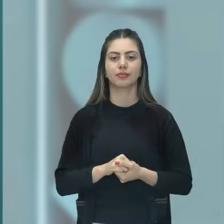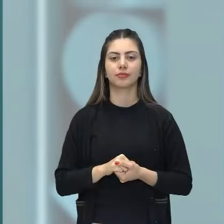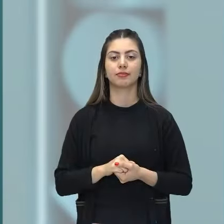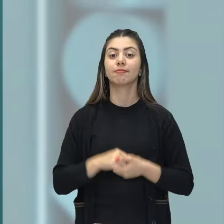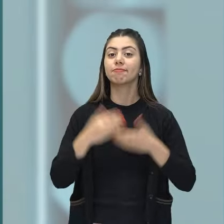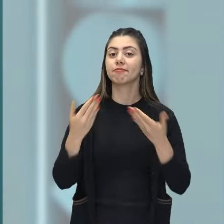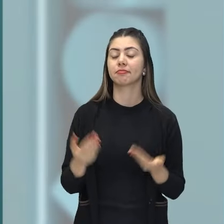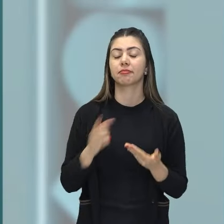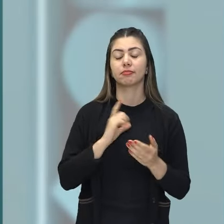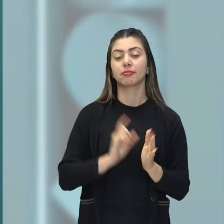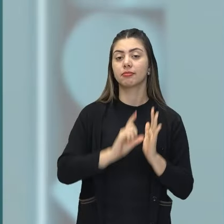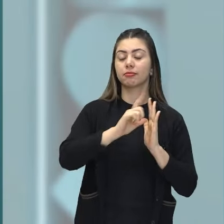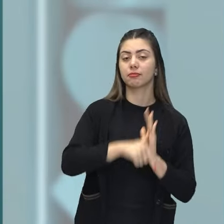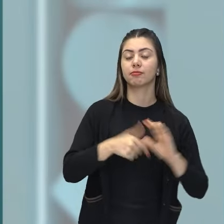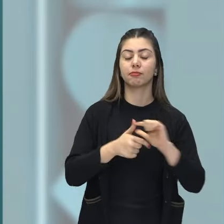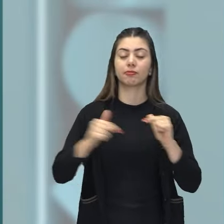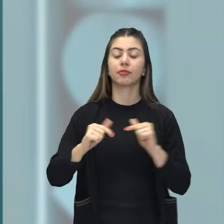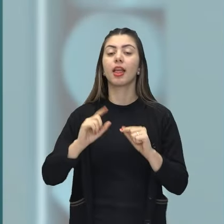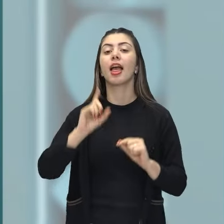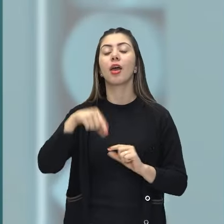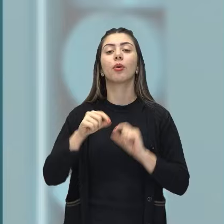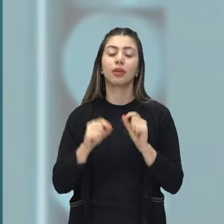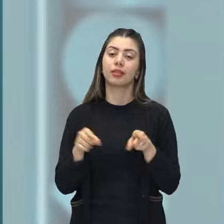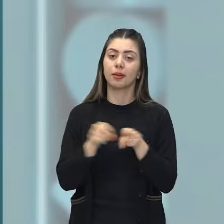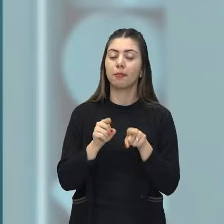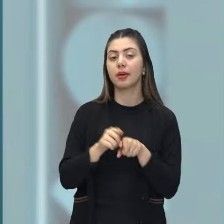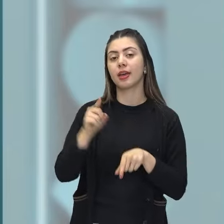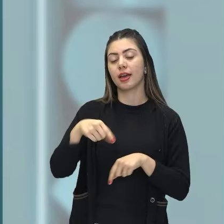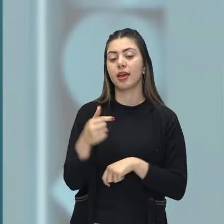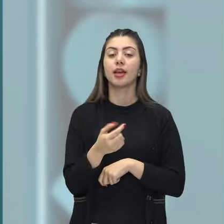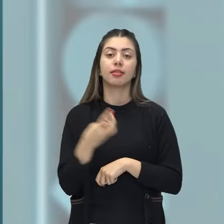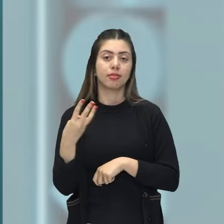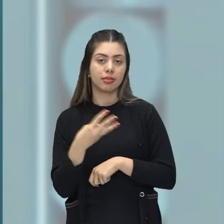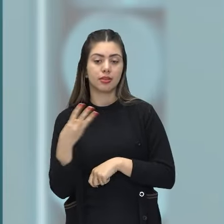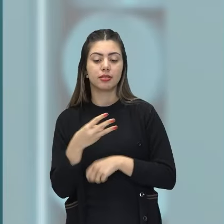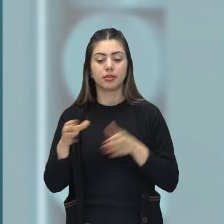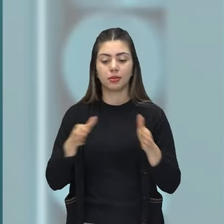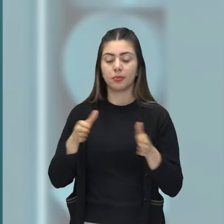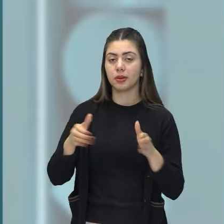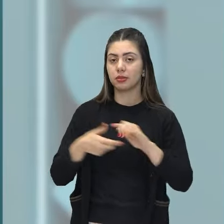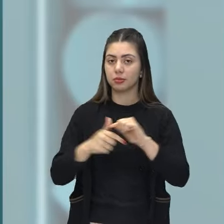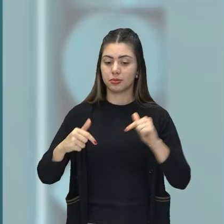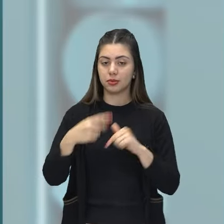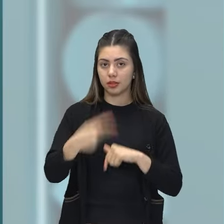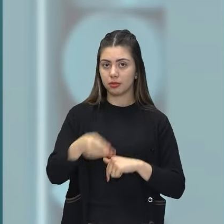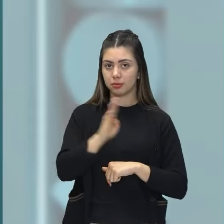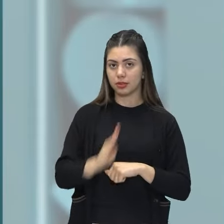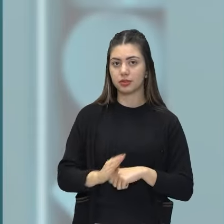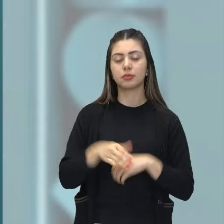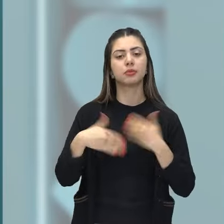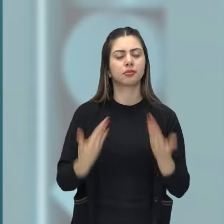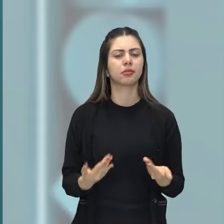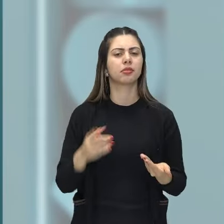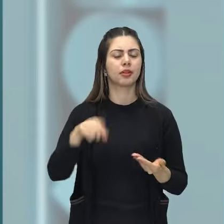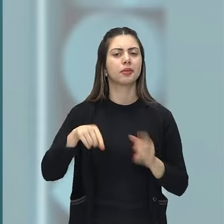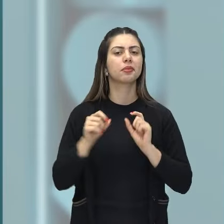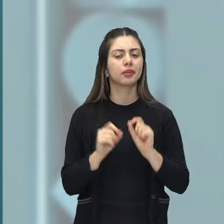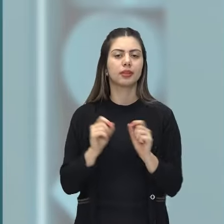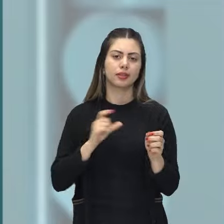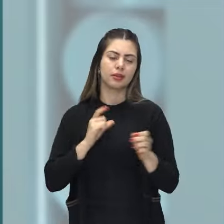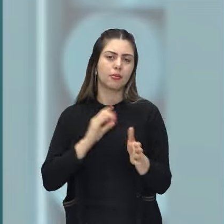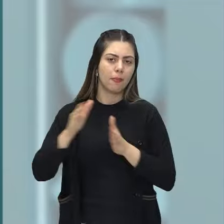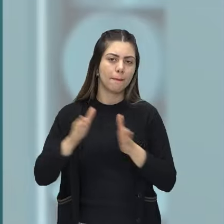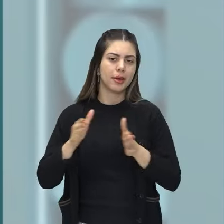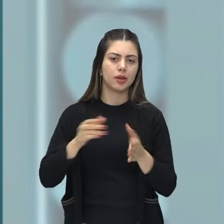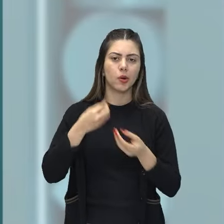Pós-modernismo, também conhecido como terceira fase do modernismo no Brasil, ela é uma fase, é um momento